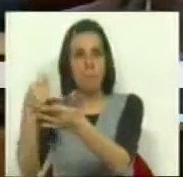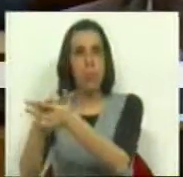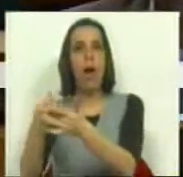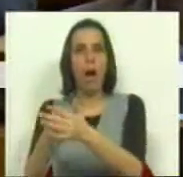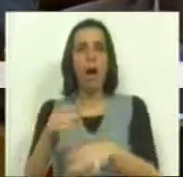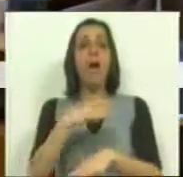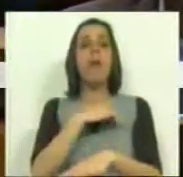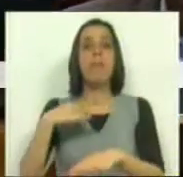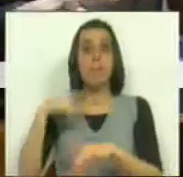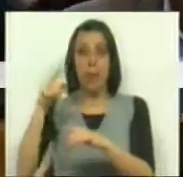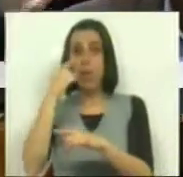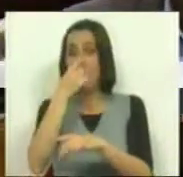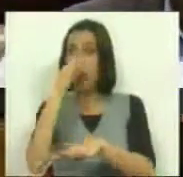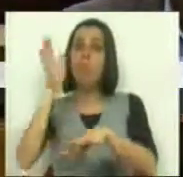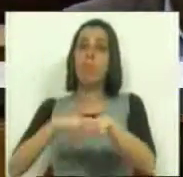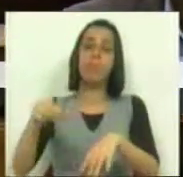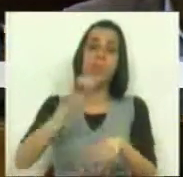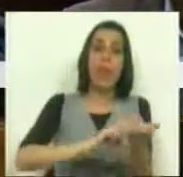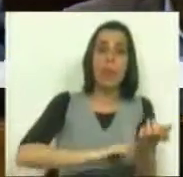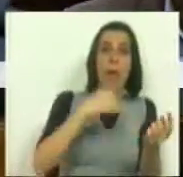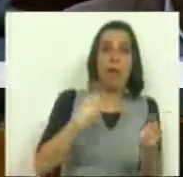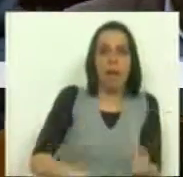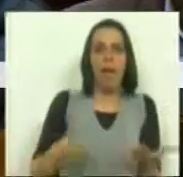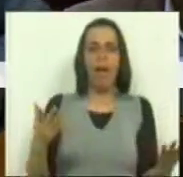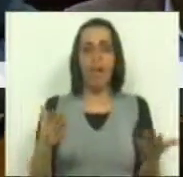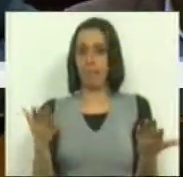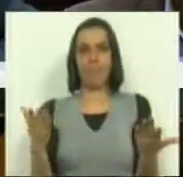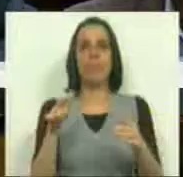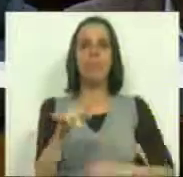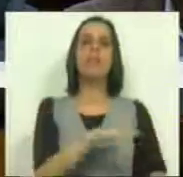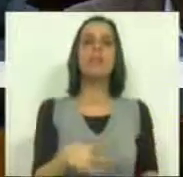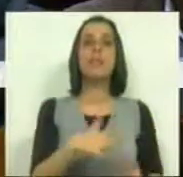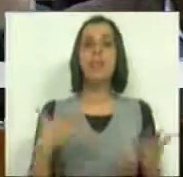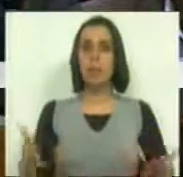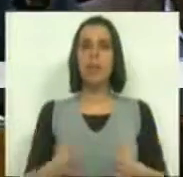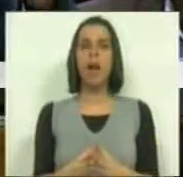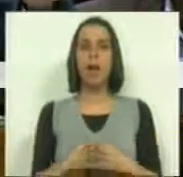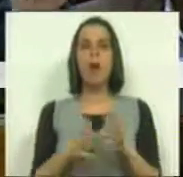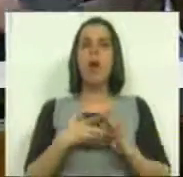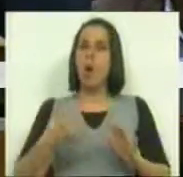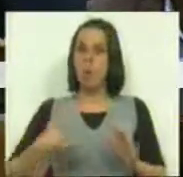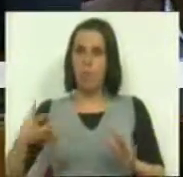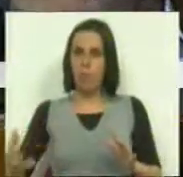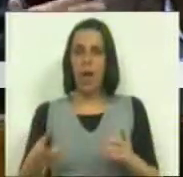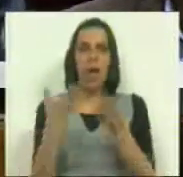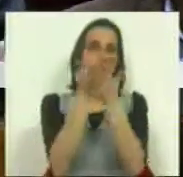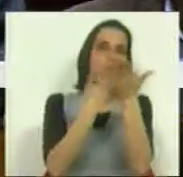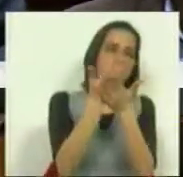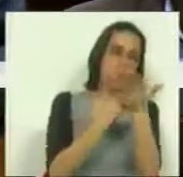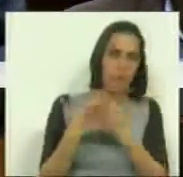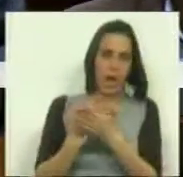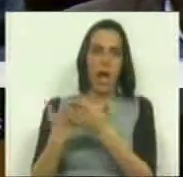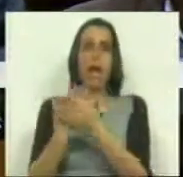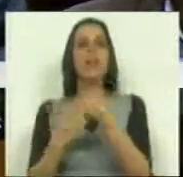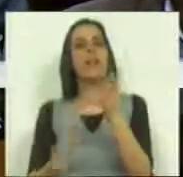consulta de oftalmologia também porque é diabético. Aliás, esta situação, que é complexa, que é burocrática,